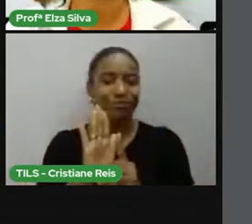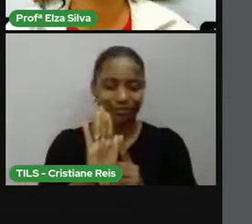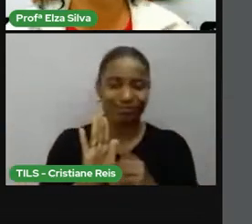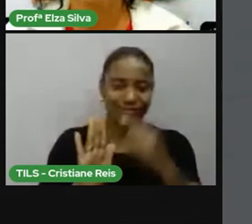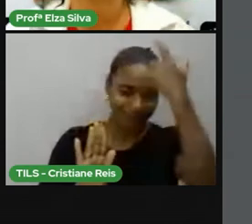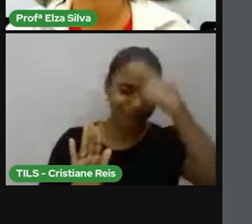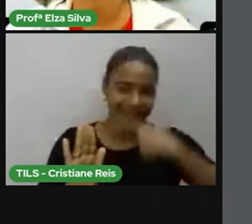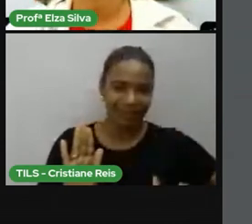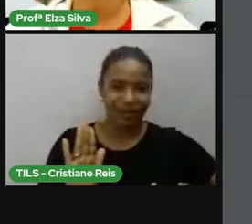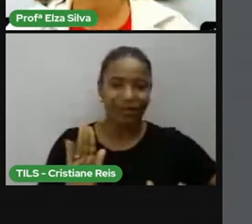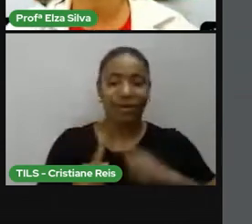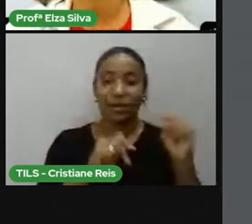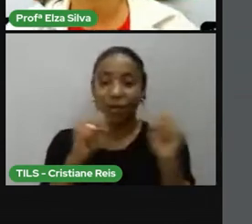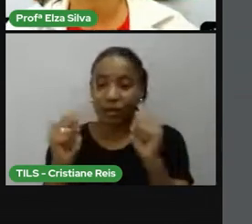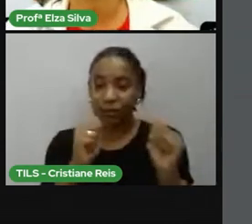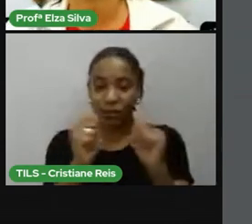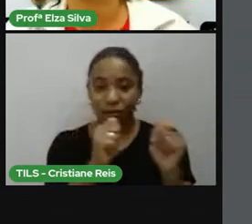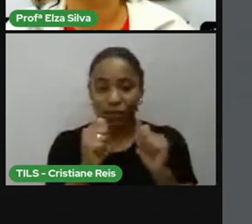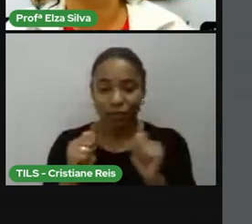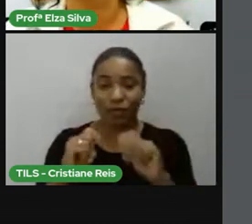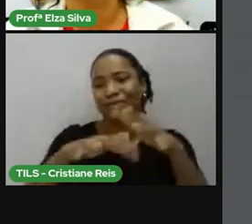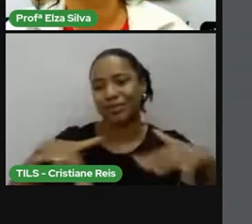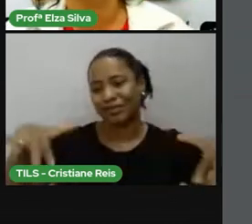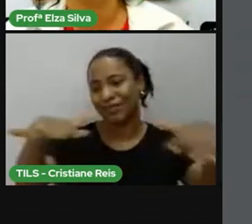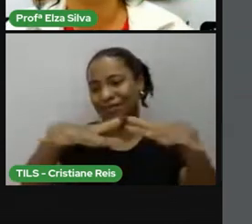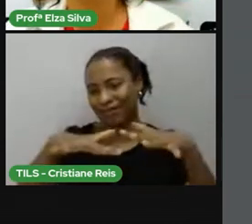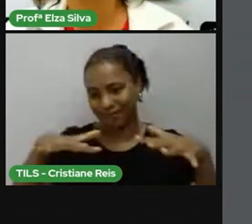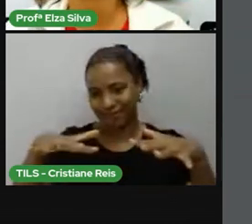todas as pessoas indiscriminadamente.